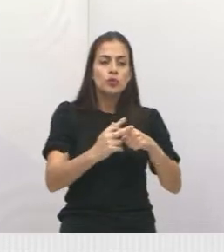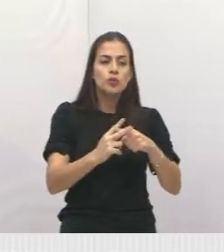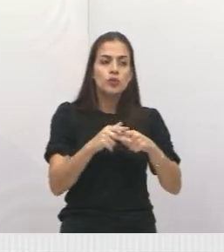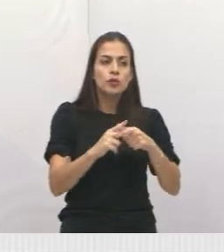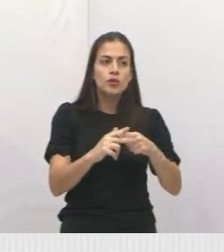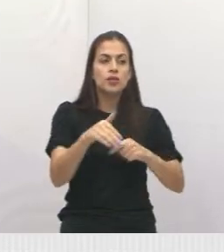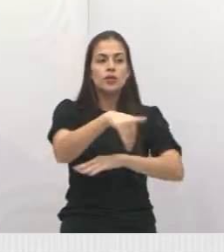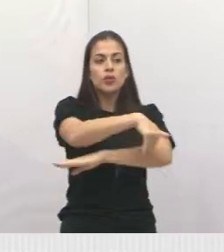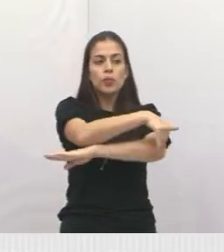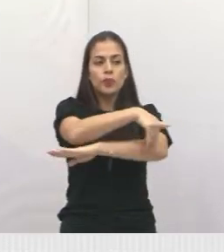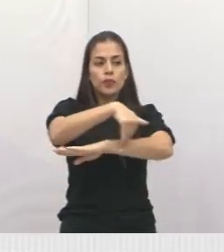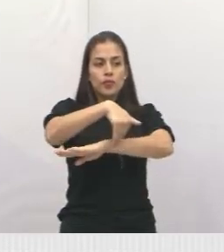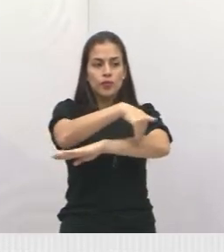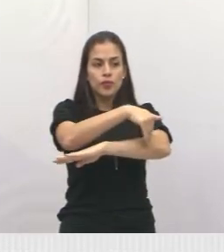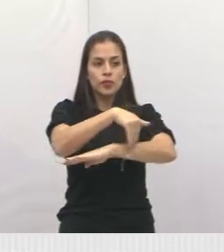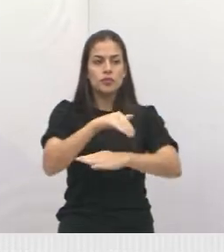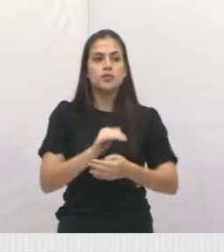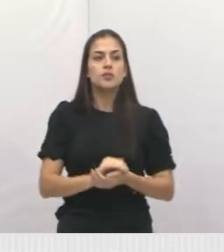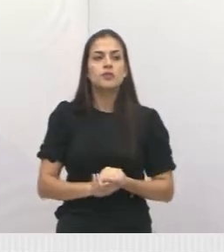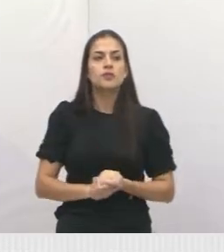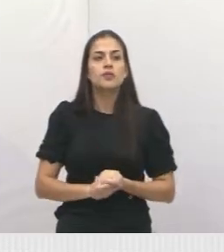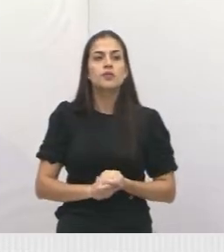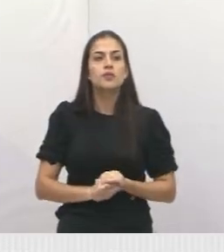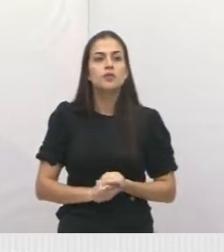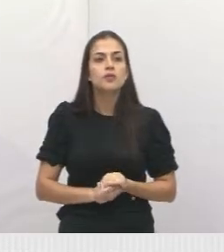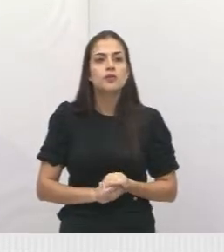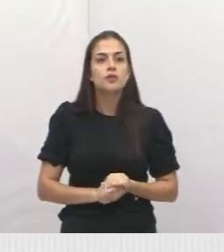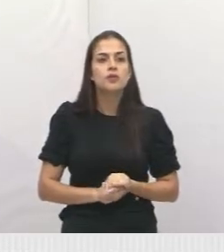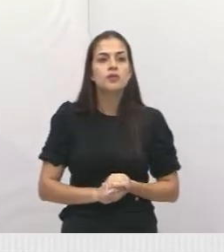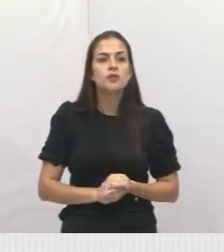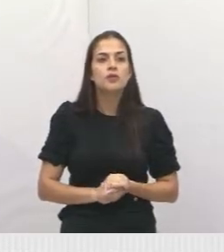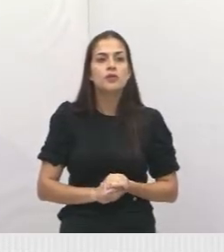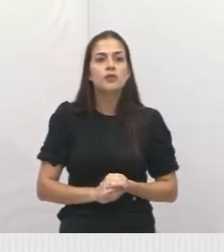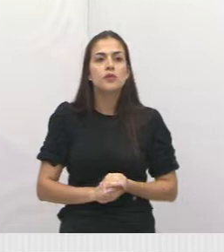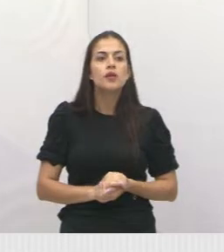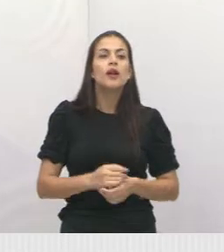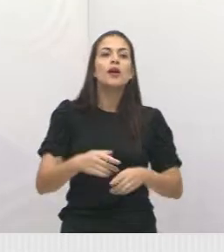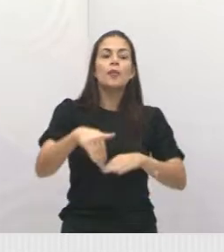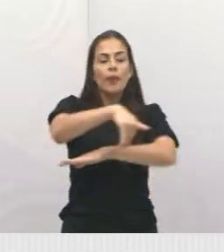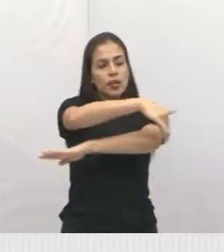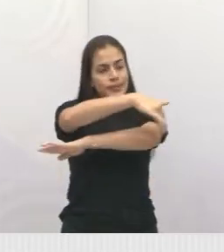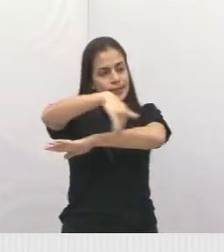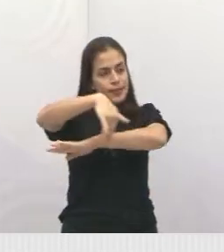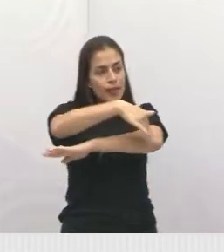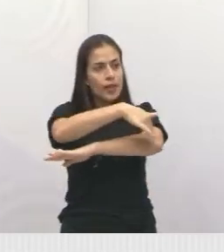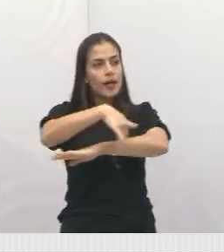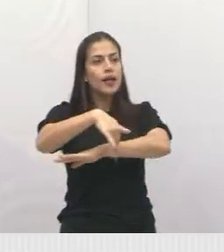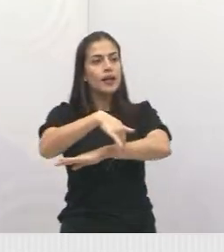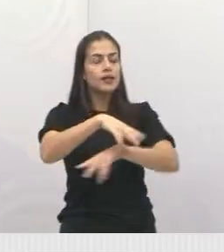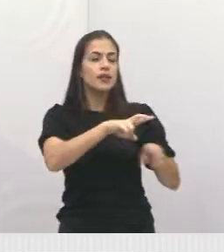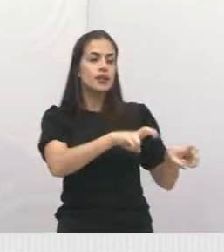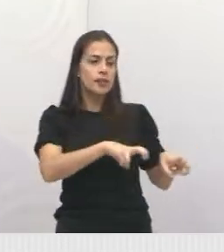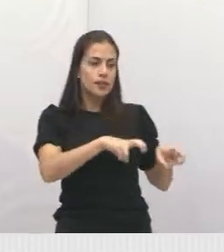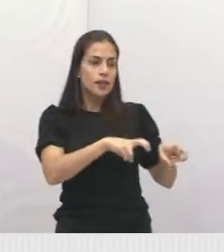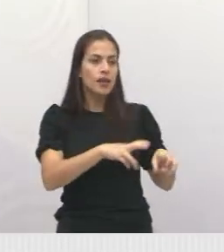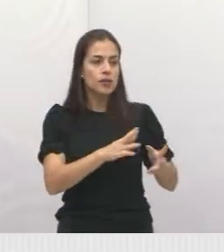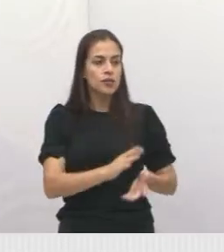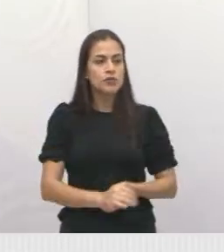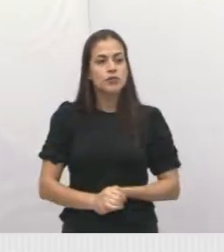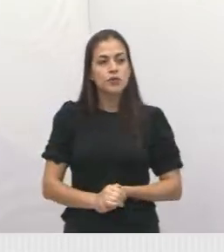Vamos. Próximo. Mais uma manutenção em estradas, né? Não pavimentadas.